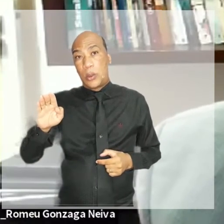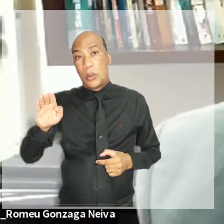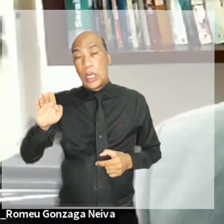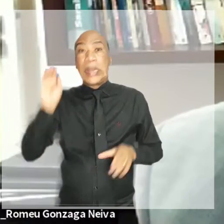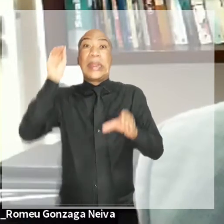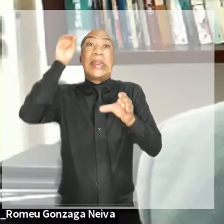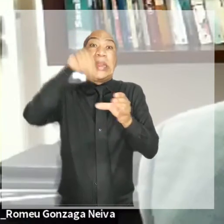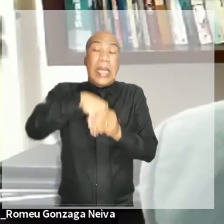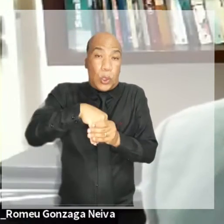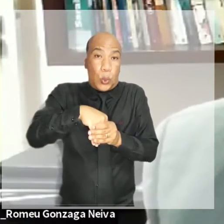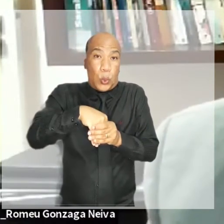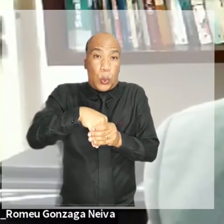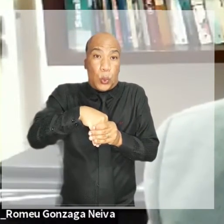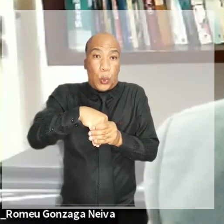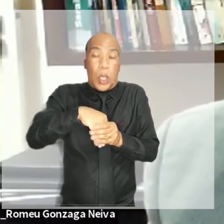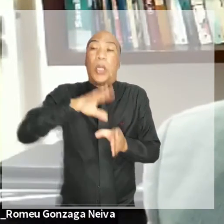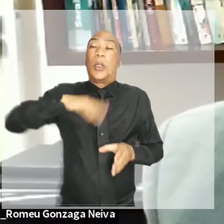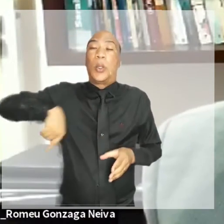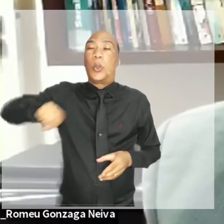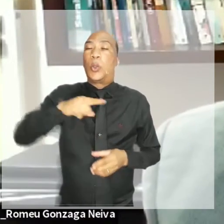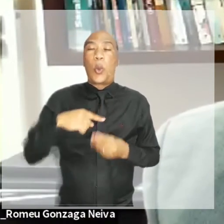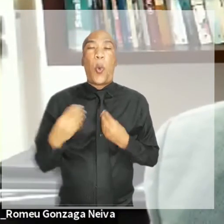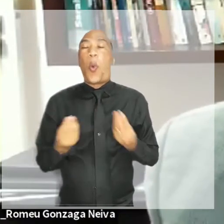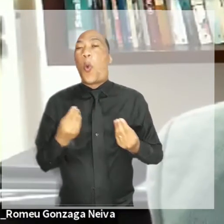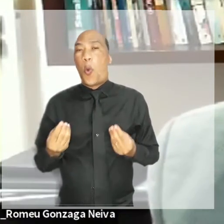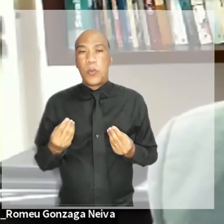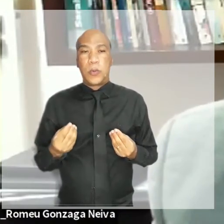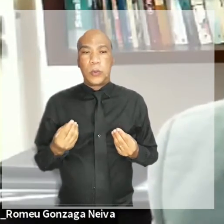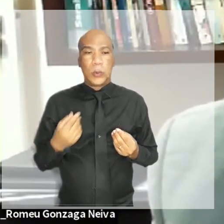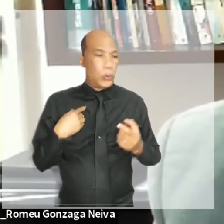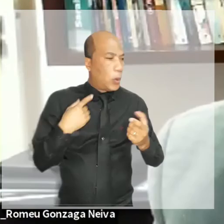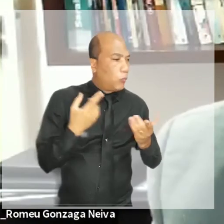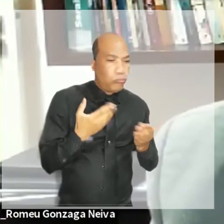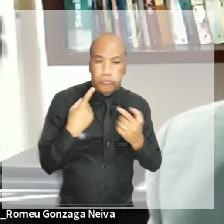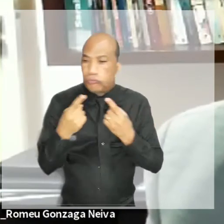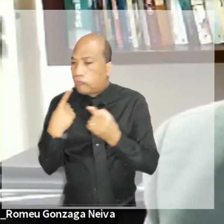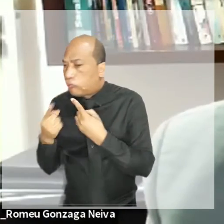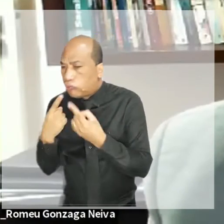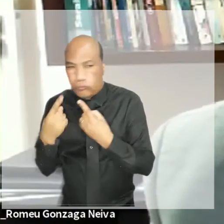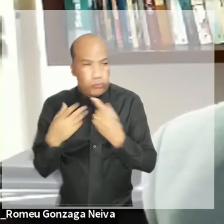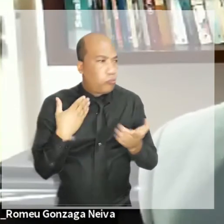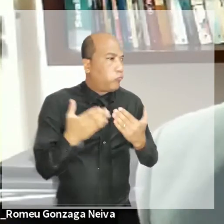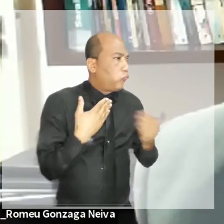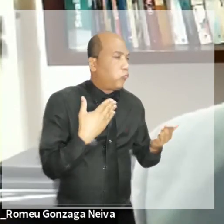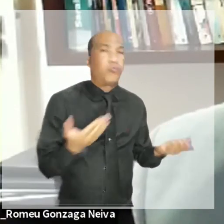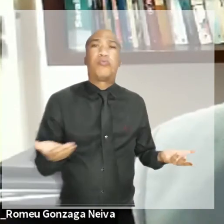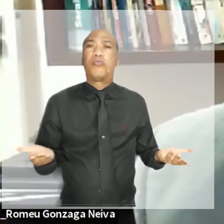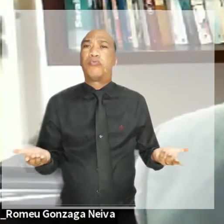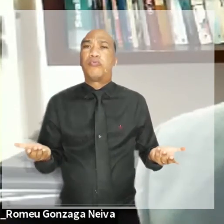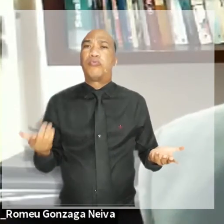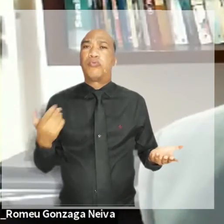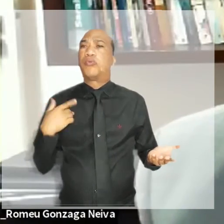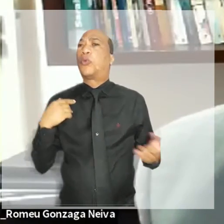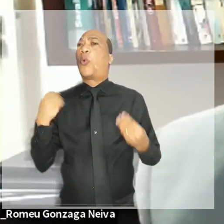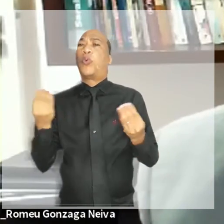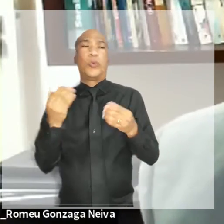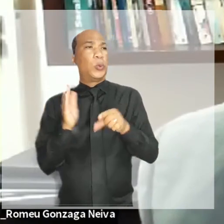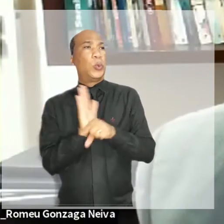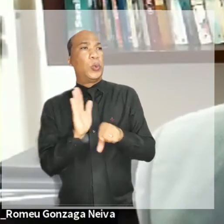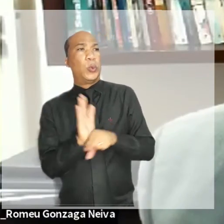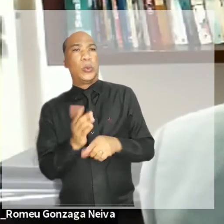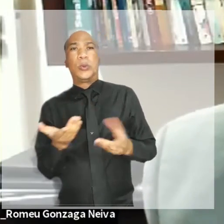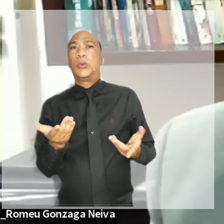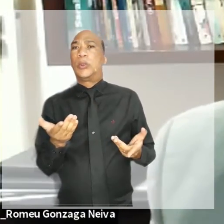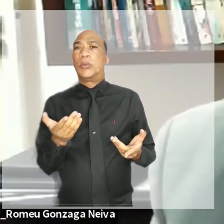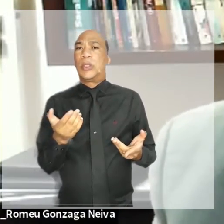fazendo nascer e discutir ideias, quanto a defesa relativa ao incidente que